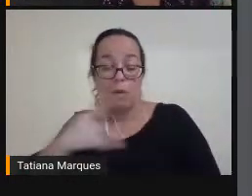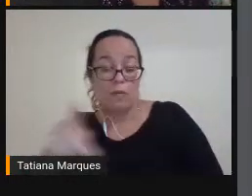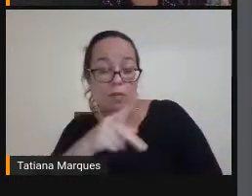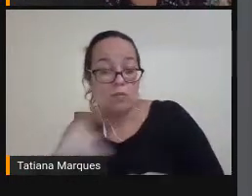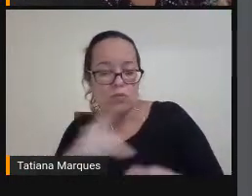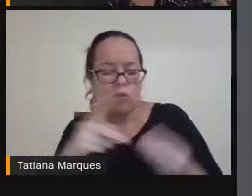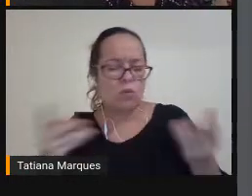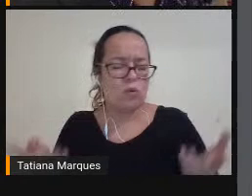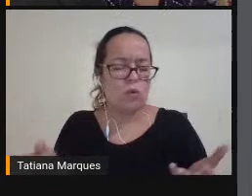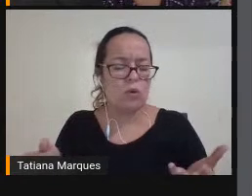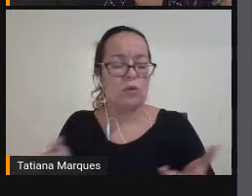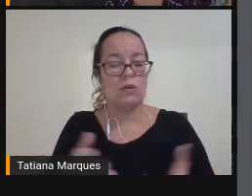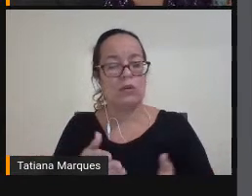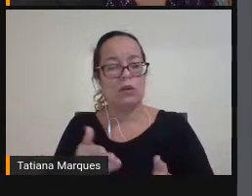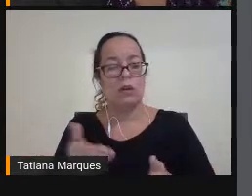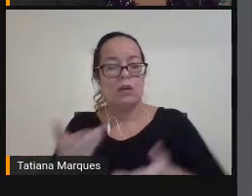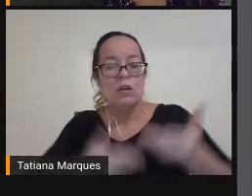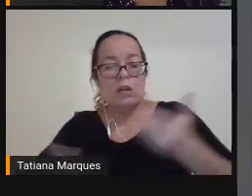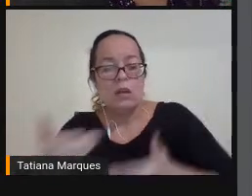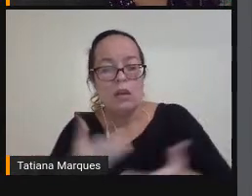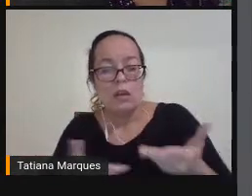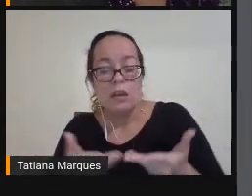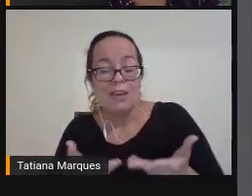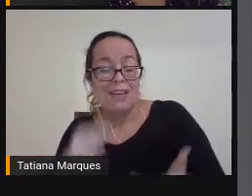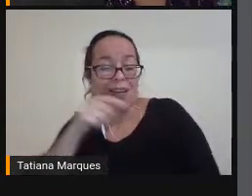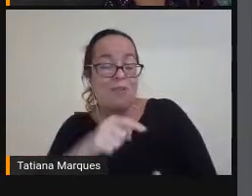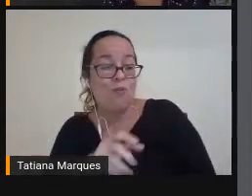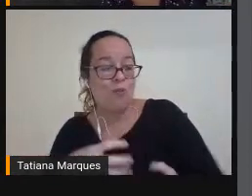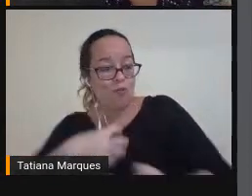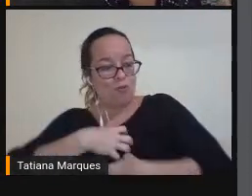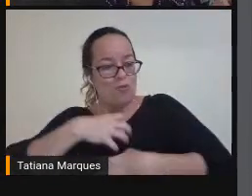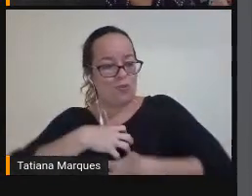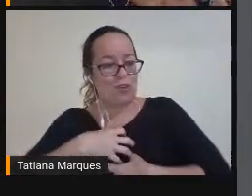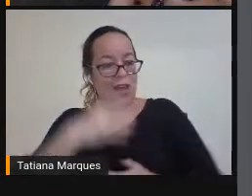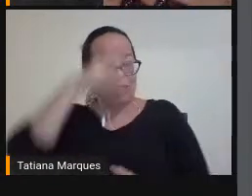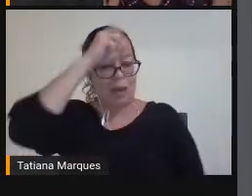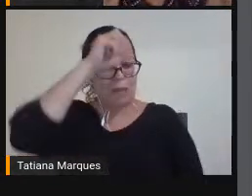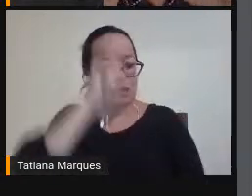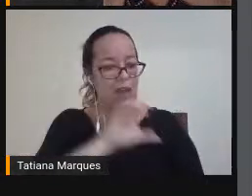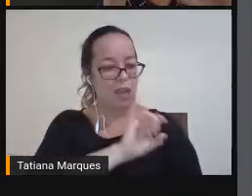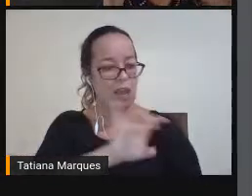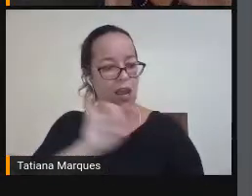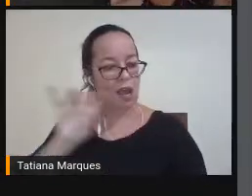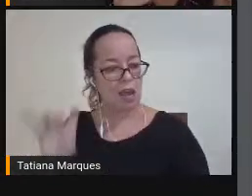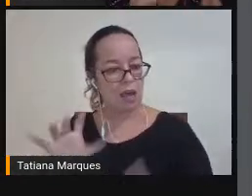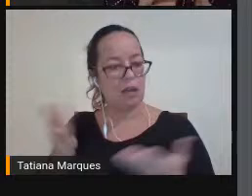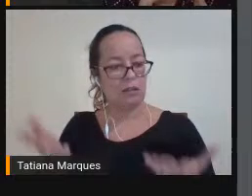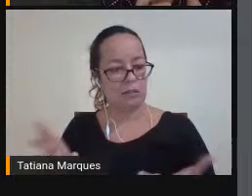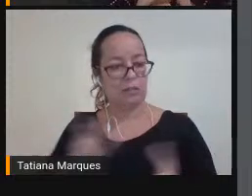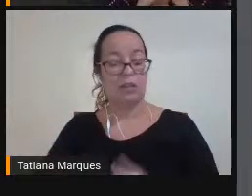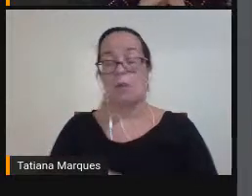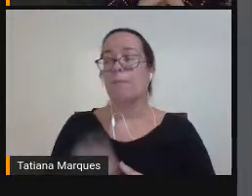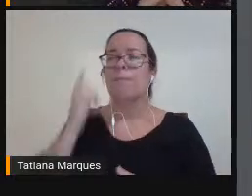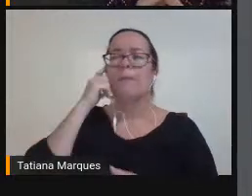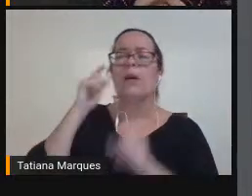recurso E os modos De aprender Desses meninos Então Nós poderíamos Dizer assim